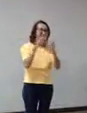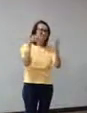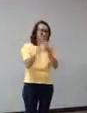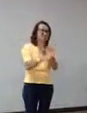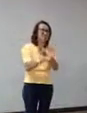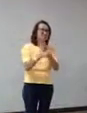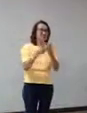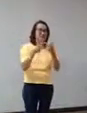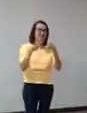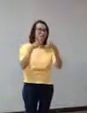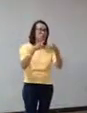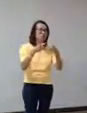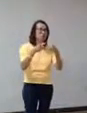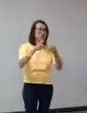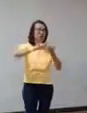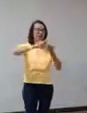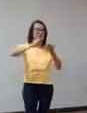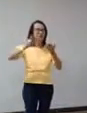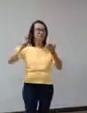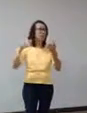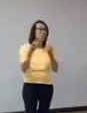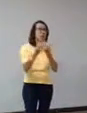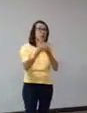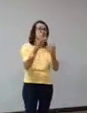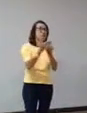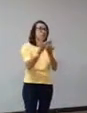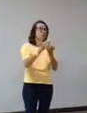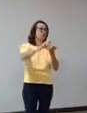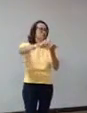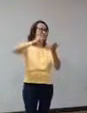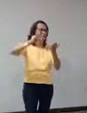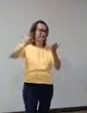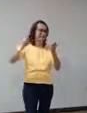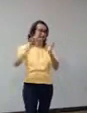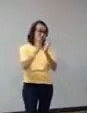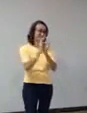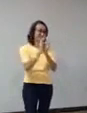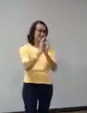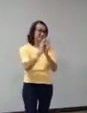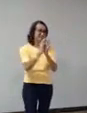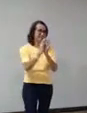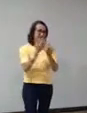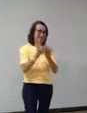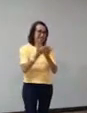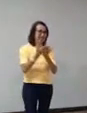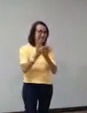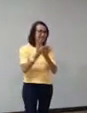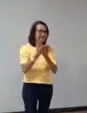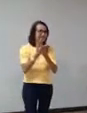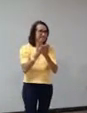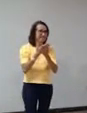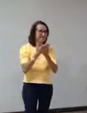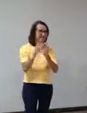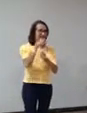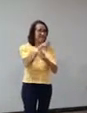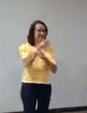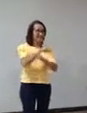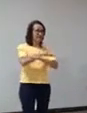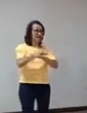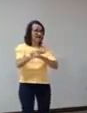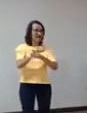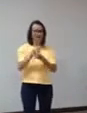projeto do Brain Bowl, que tem tudo colorido. E eles recebiam aquele material todo e ficavam ali,